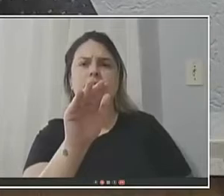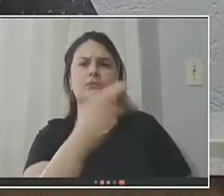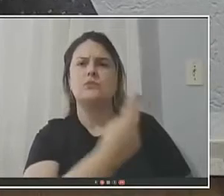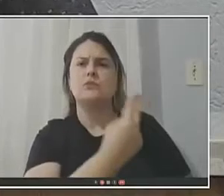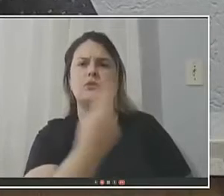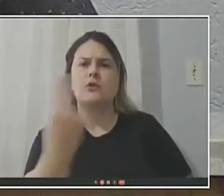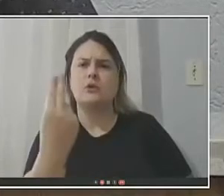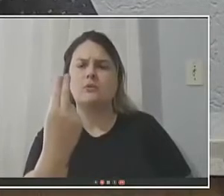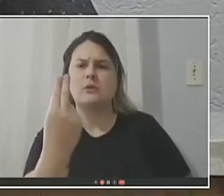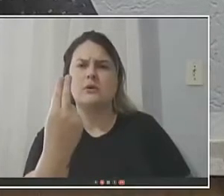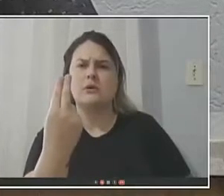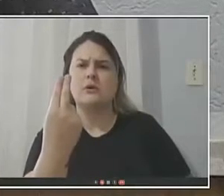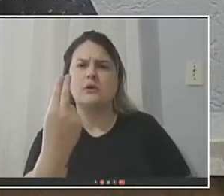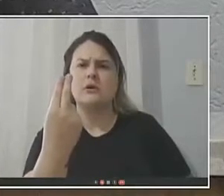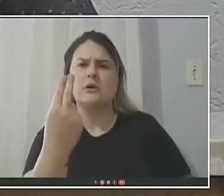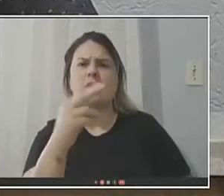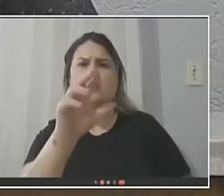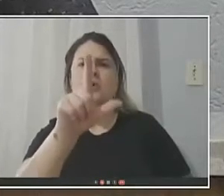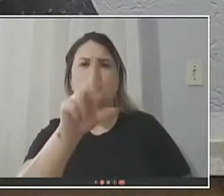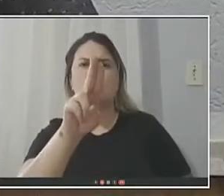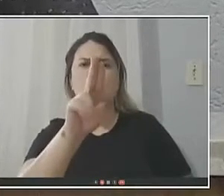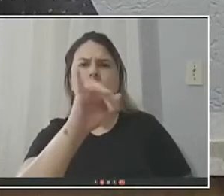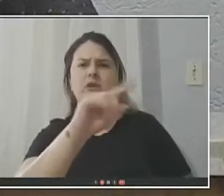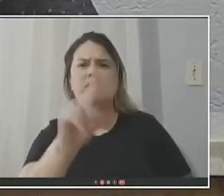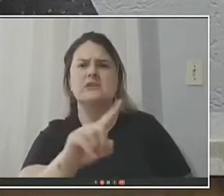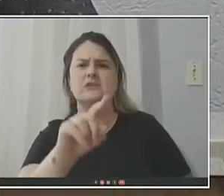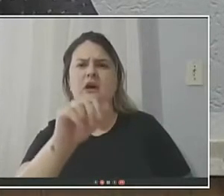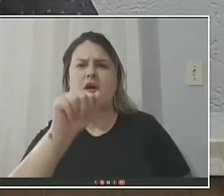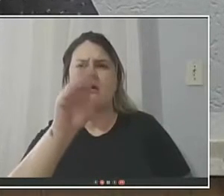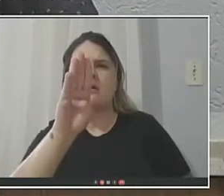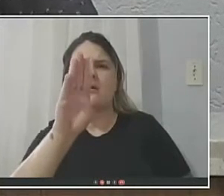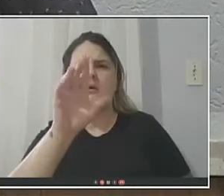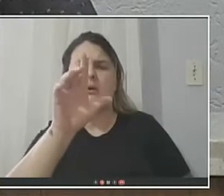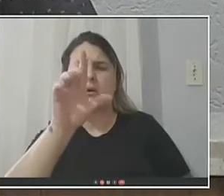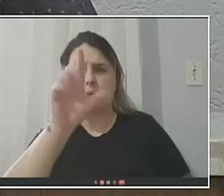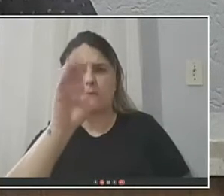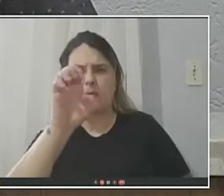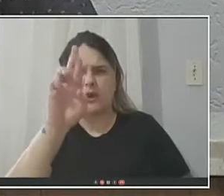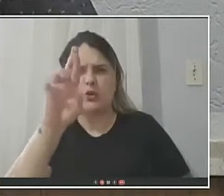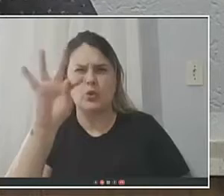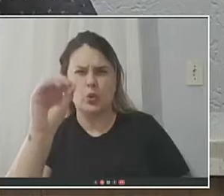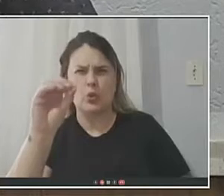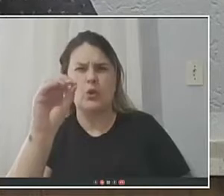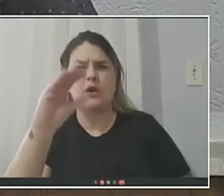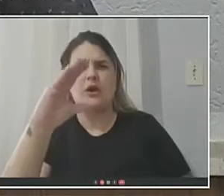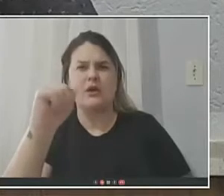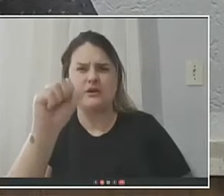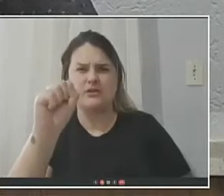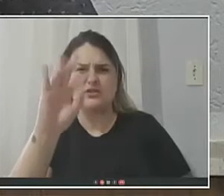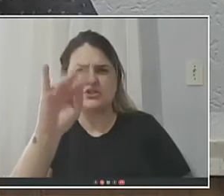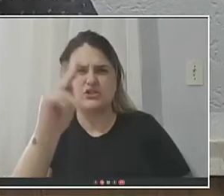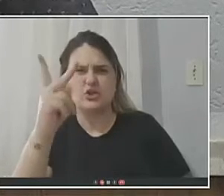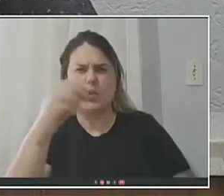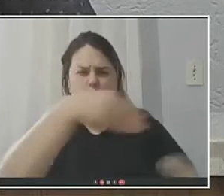travessia Luiz Alberto Moreira de Castilho, a travessia com entrada na rua Carlos Cavalcante